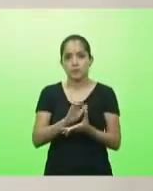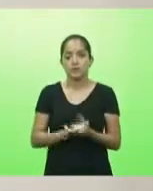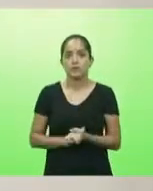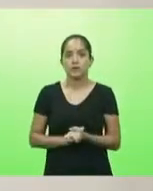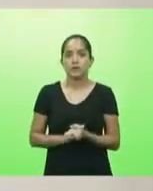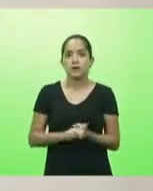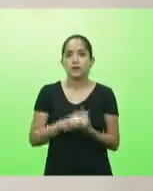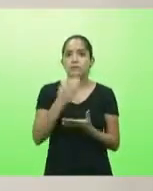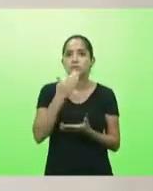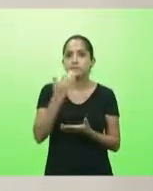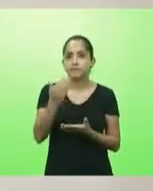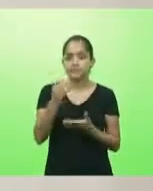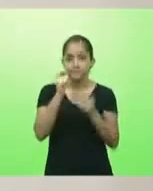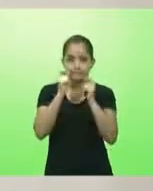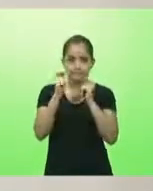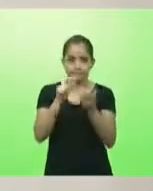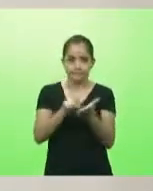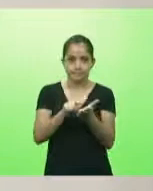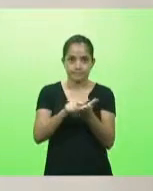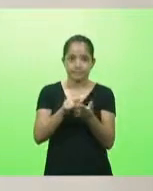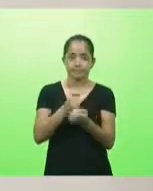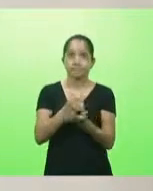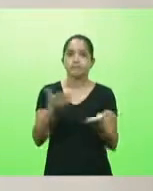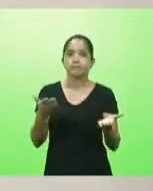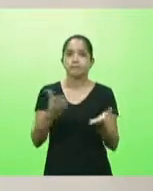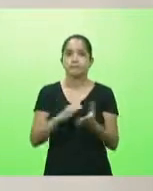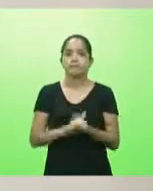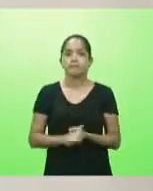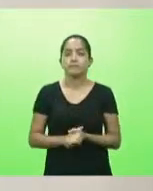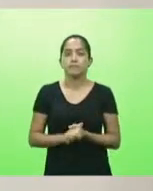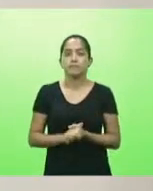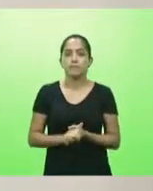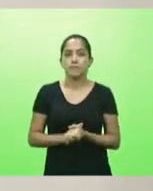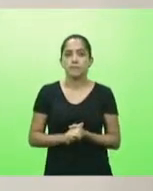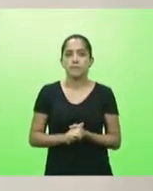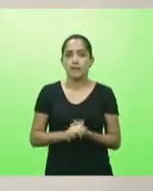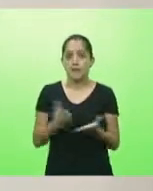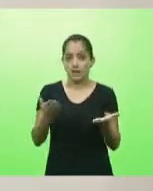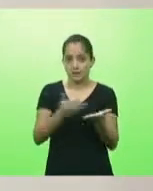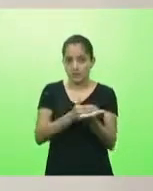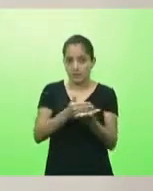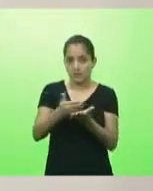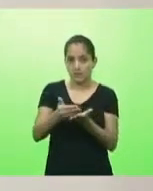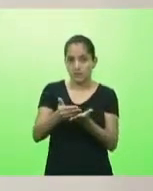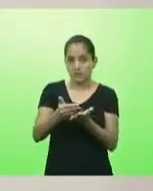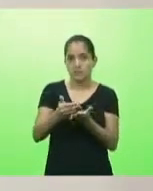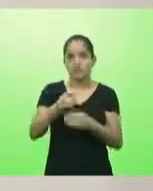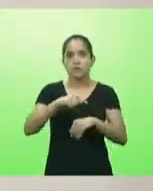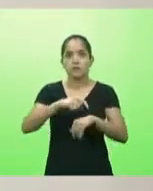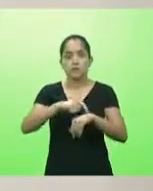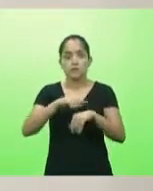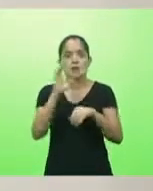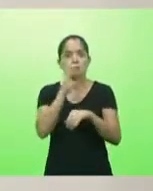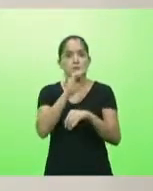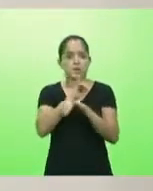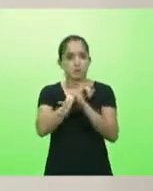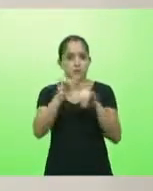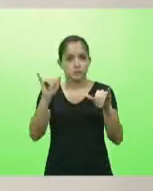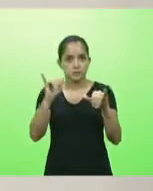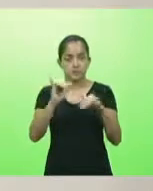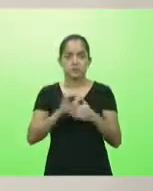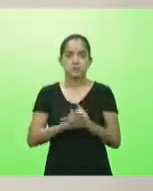Solicito a assessoria que proceda à distribuição de expedientes. Aí entraremos agora num momento de breves comunicações.